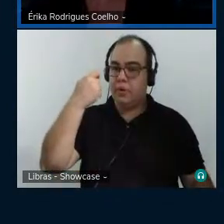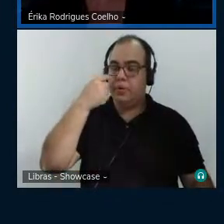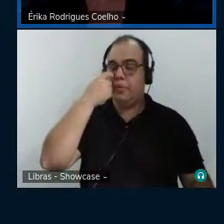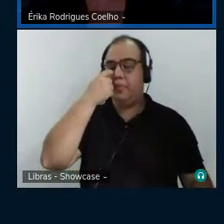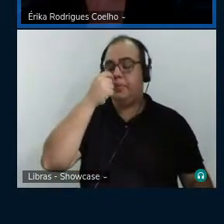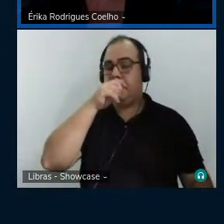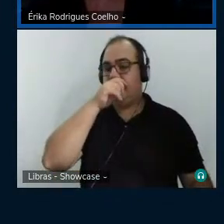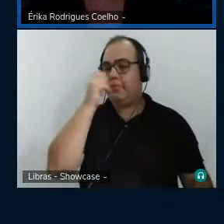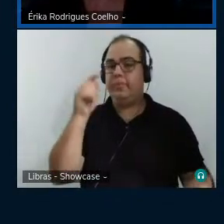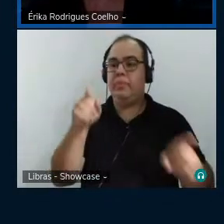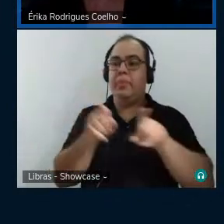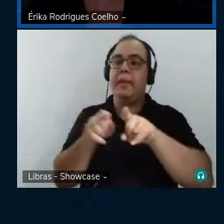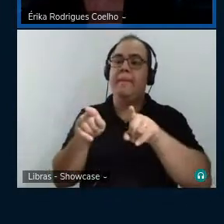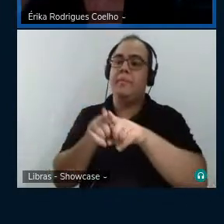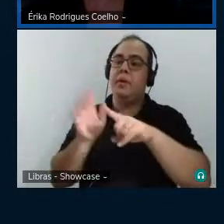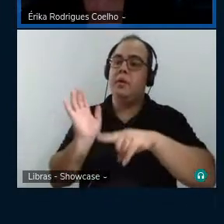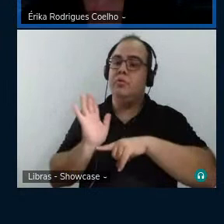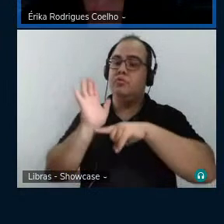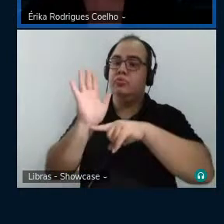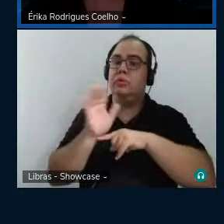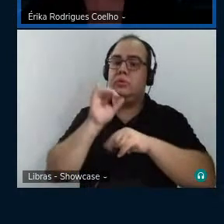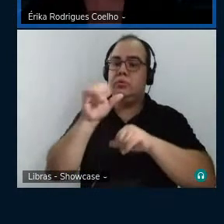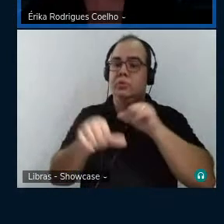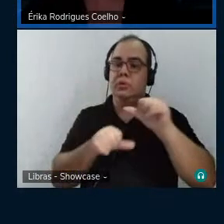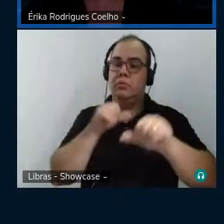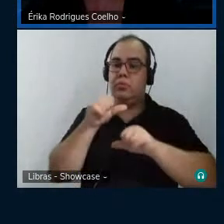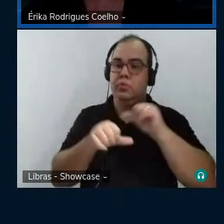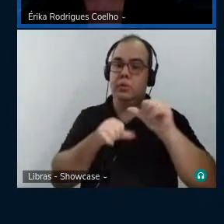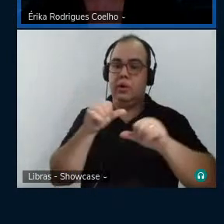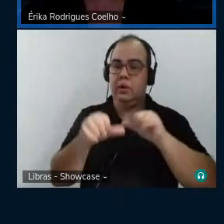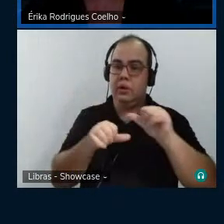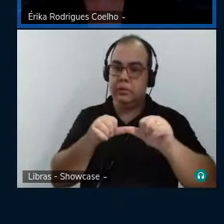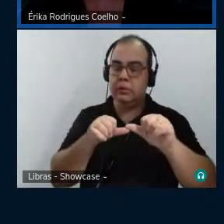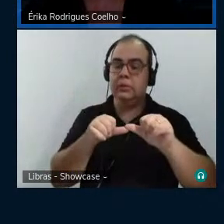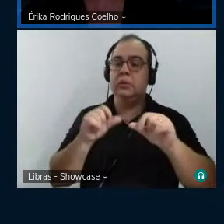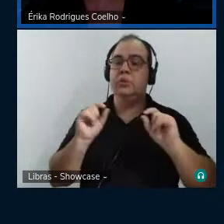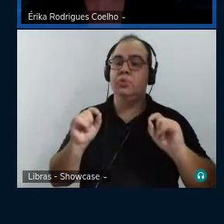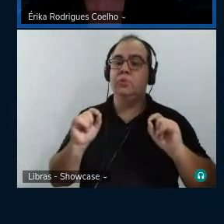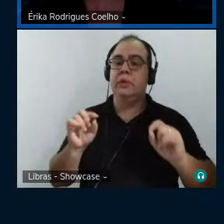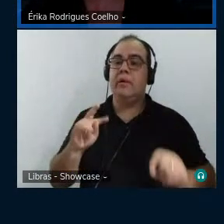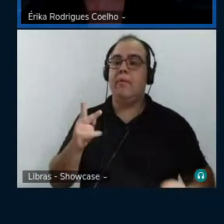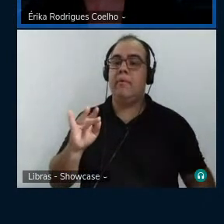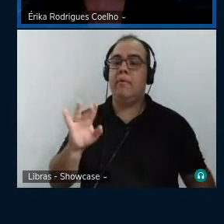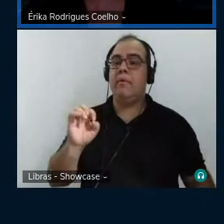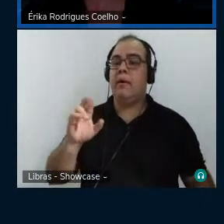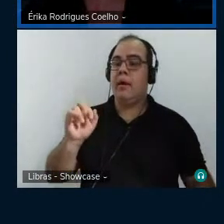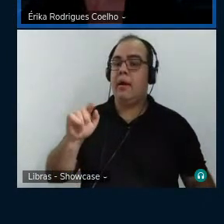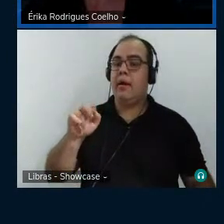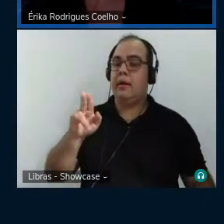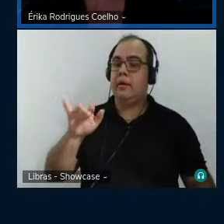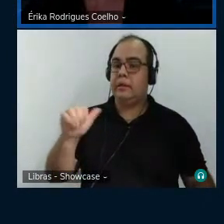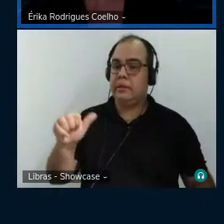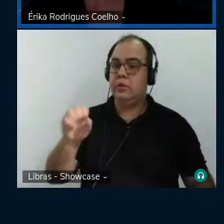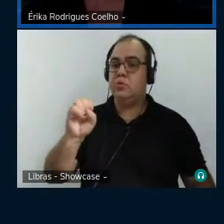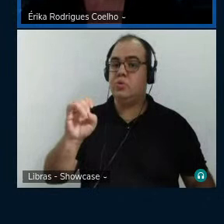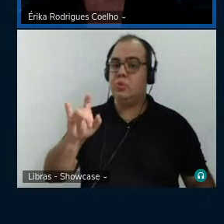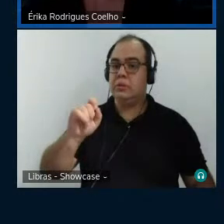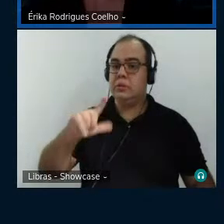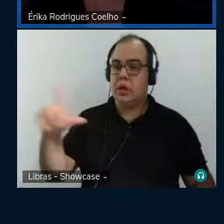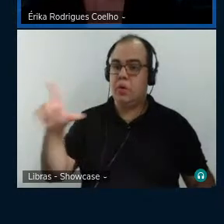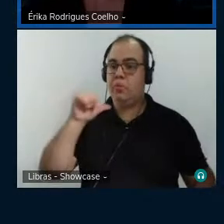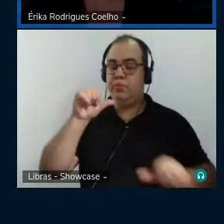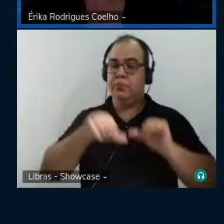justamente ajudando nessa mudança de hierarquia, da hierarquia social e a mudança de paradigmas. Então,